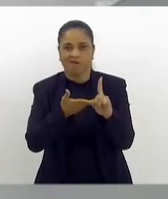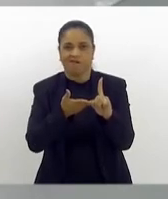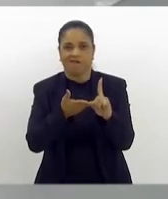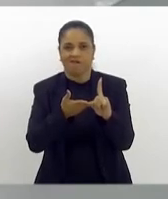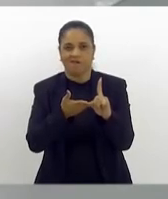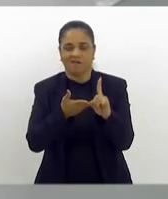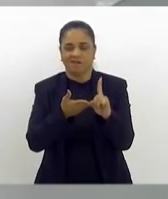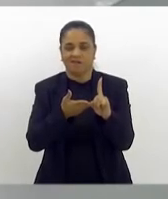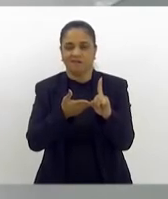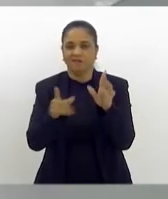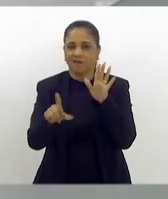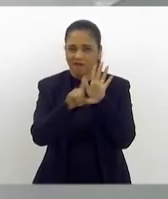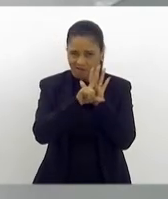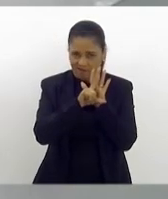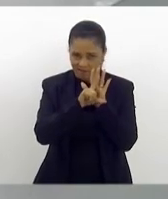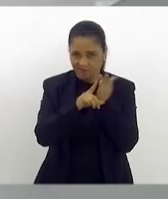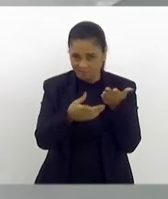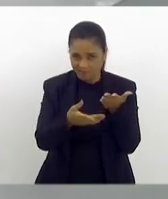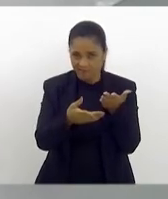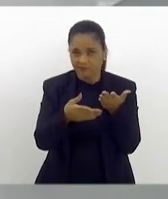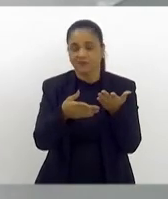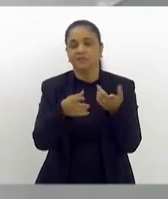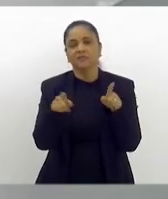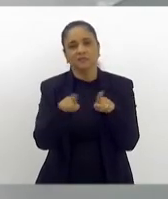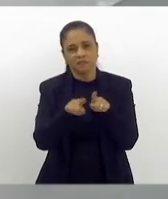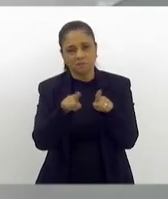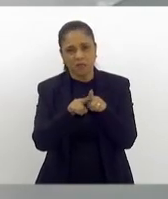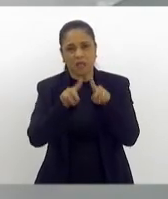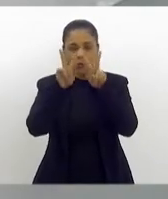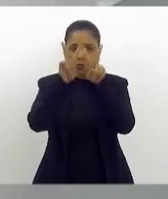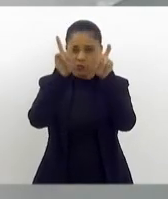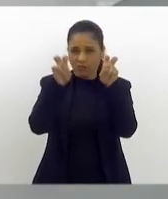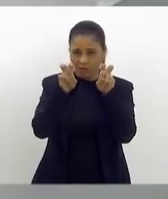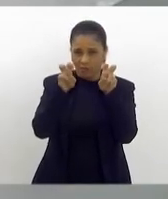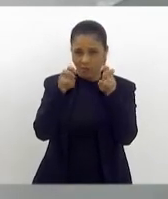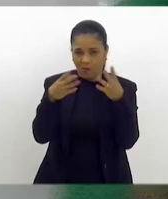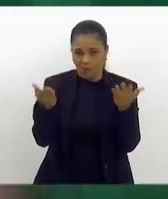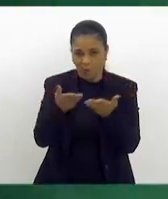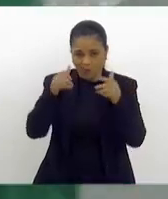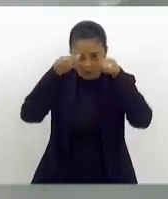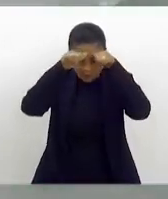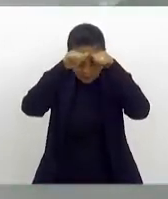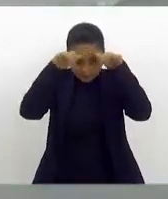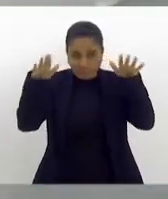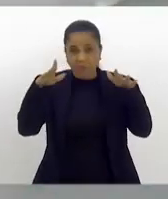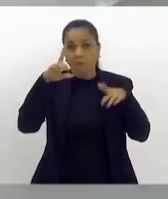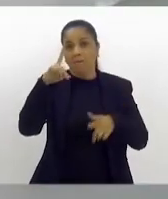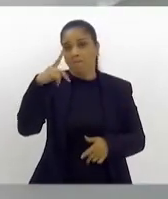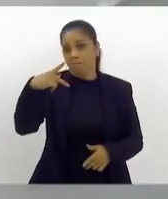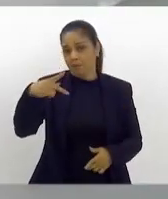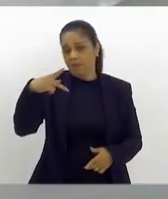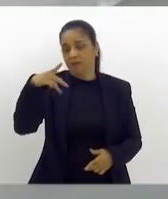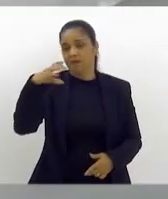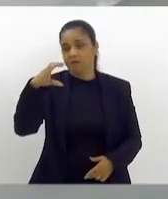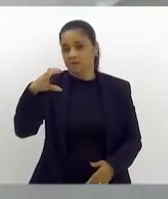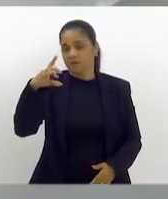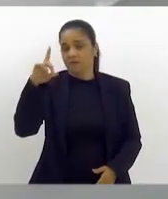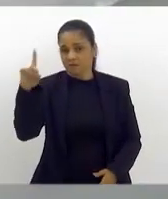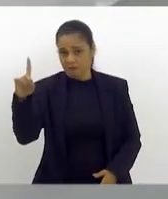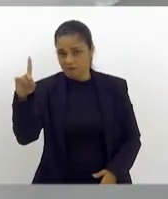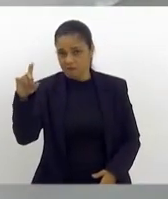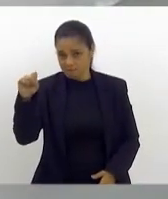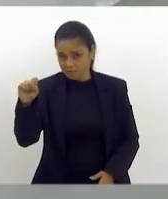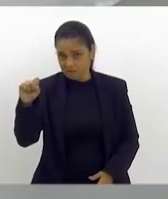também abraçando essa causa PCDs. E o Renato escolheu